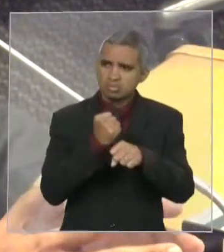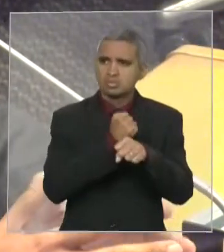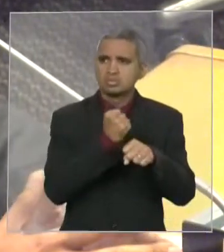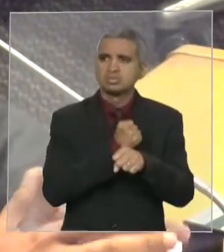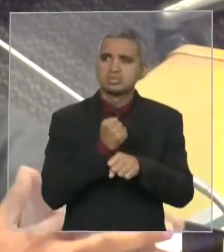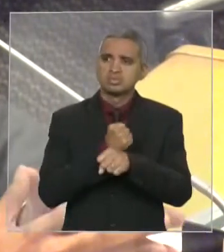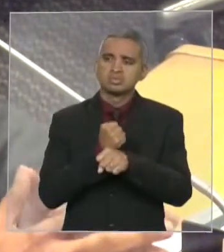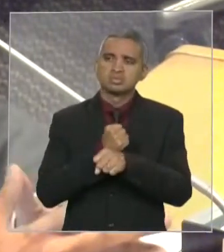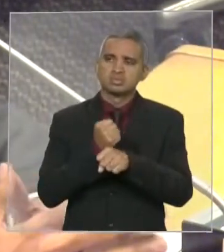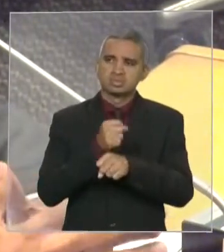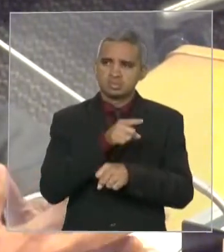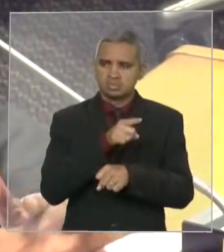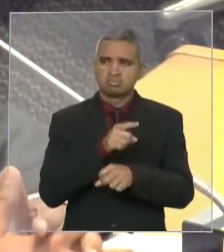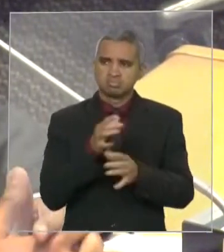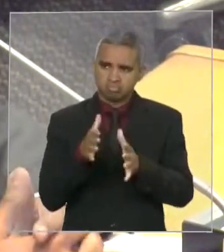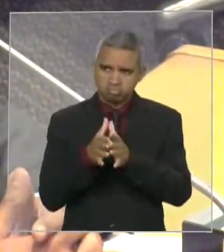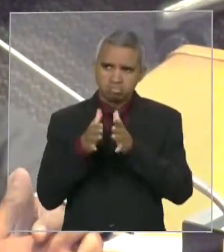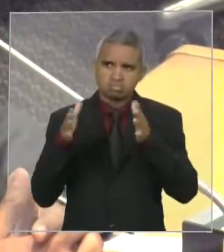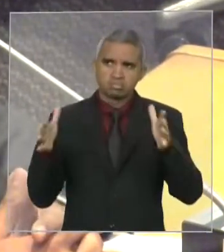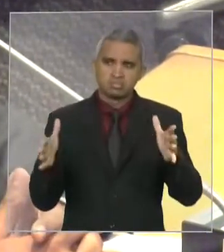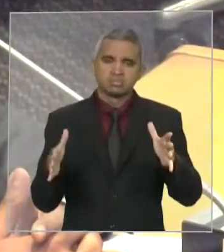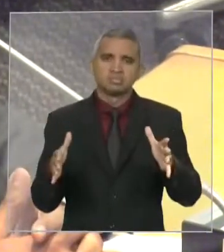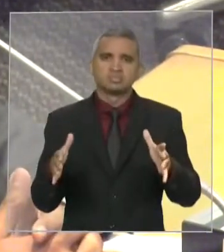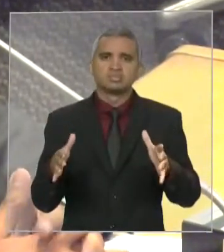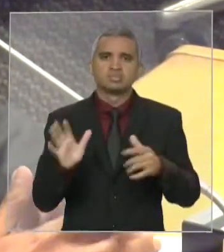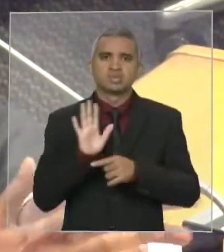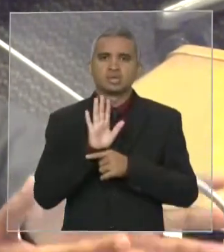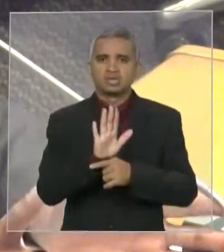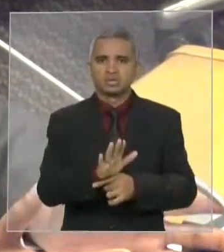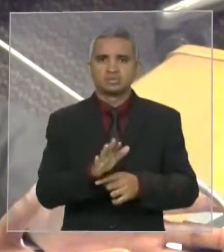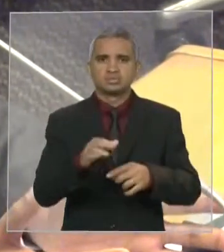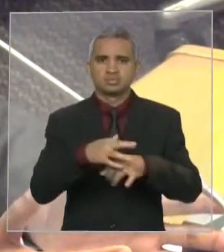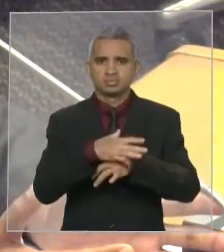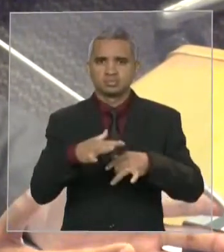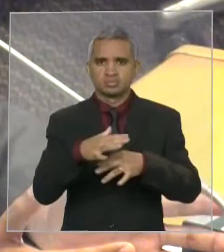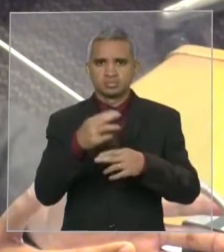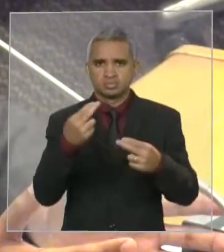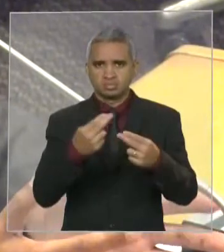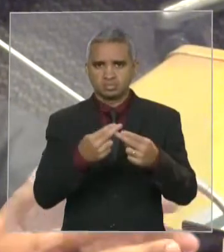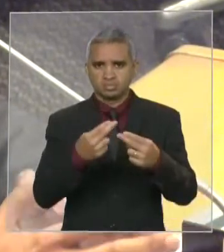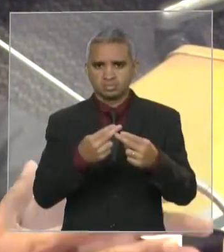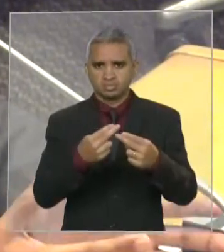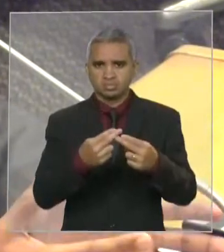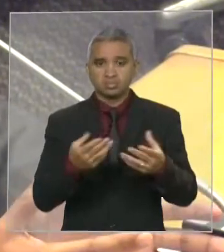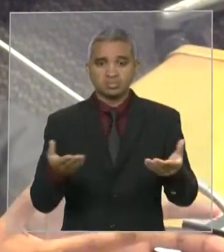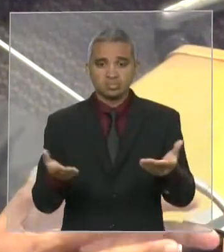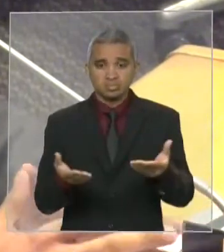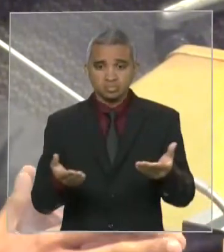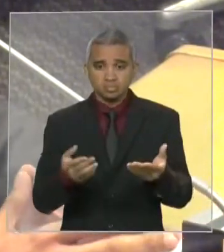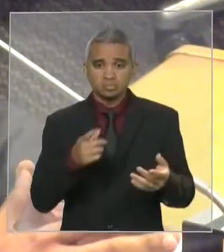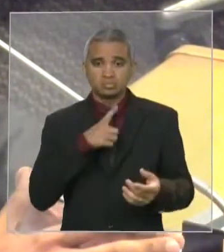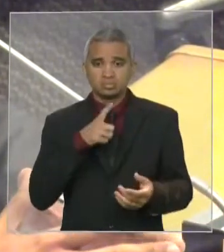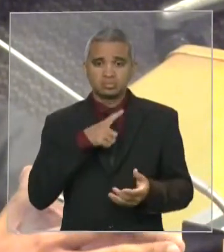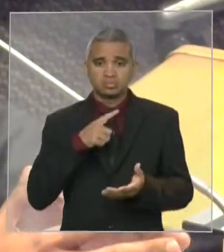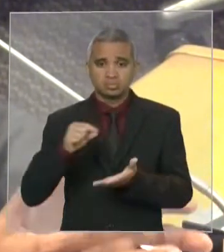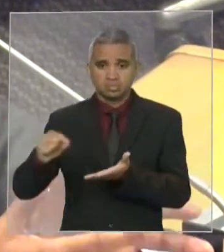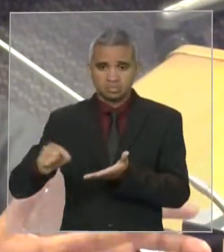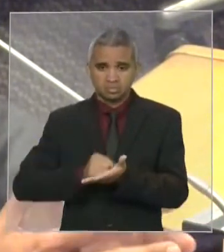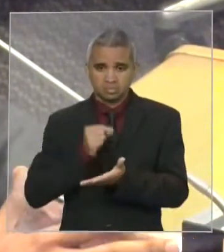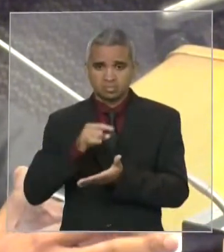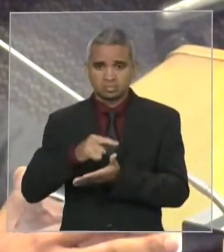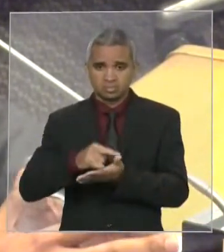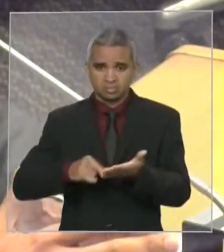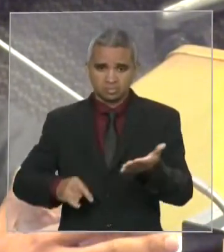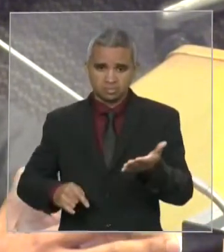grande obra que vai beneficiar o município de Timon. E o resultado está aí. Hoje nós temos um convênio a assinar, que é